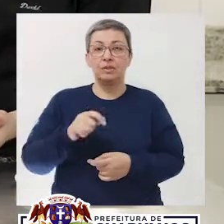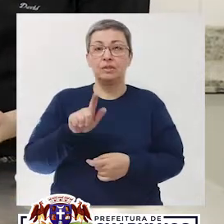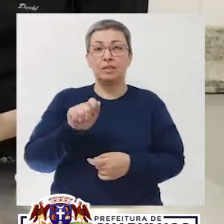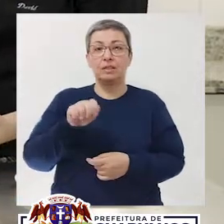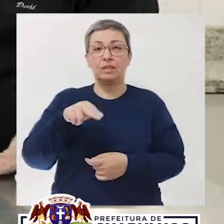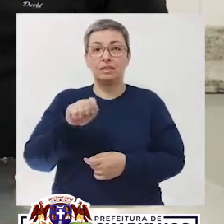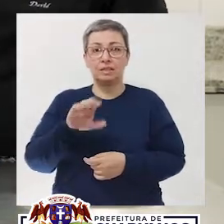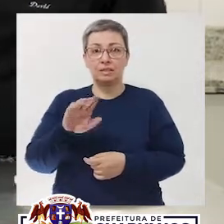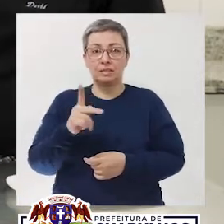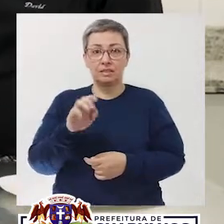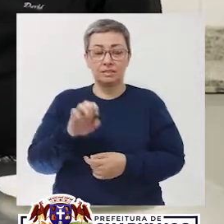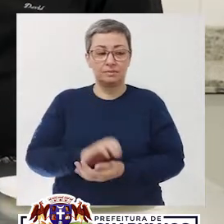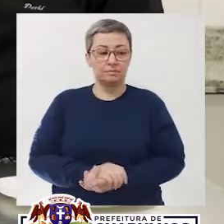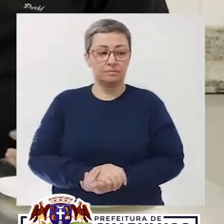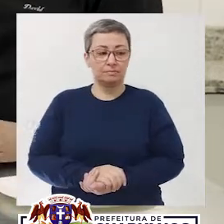O ganache.